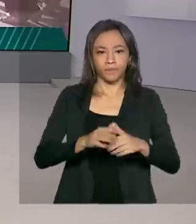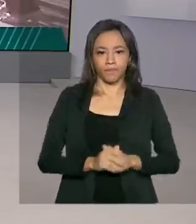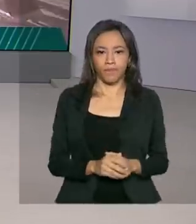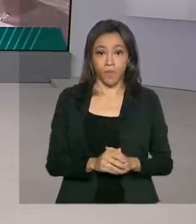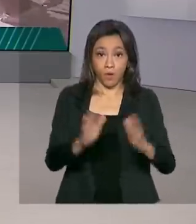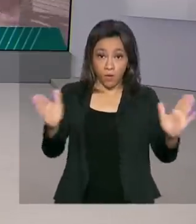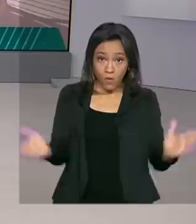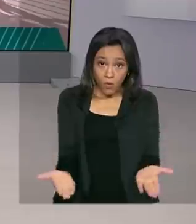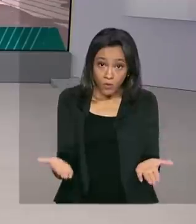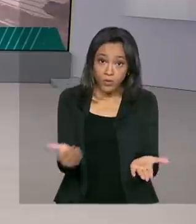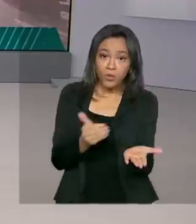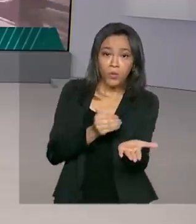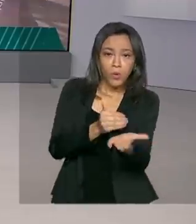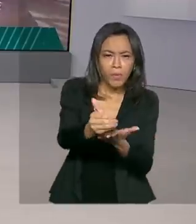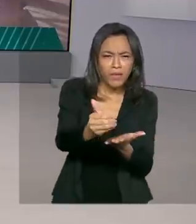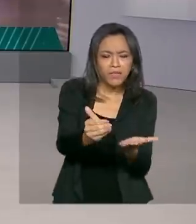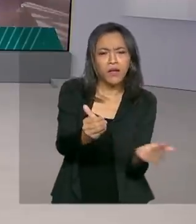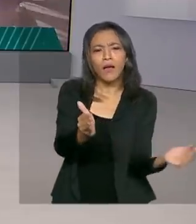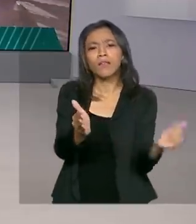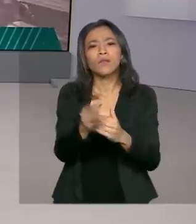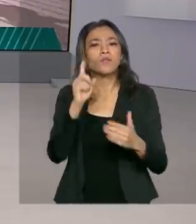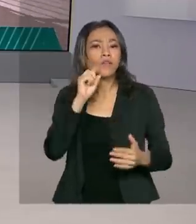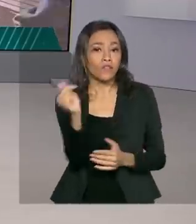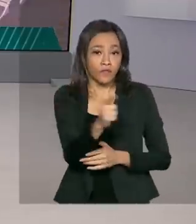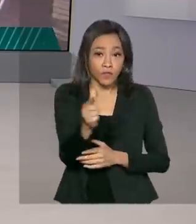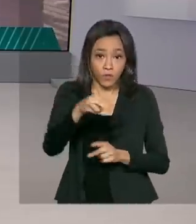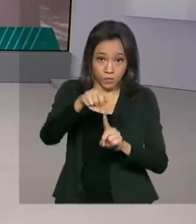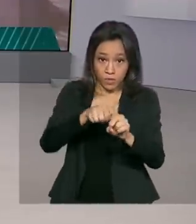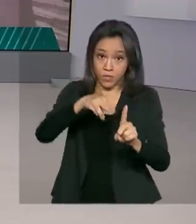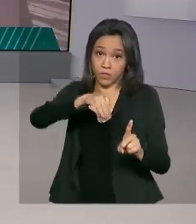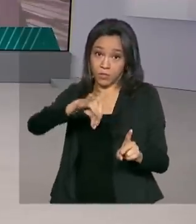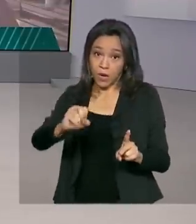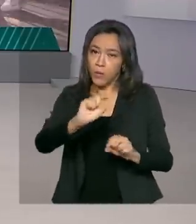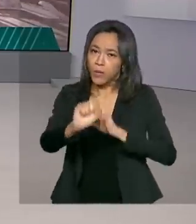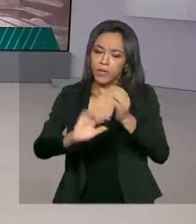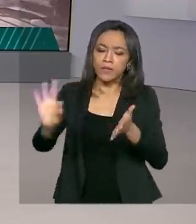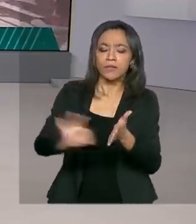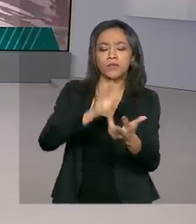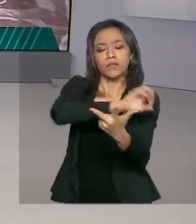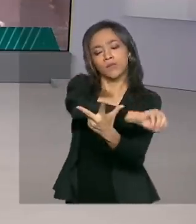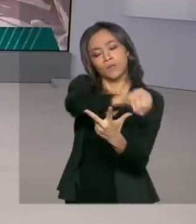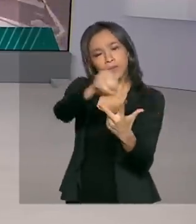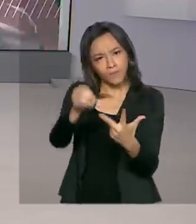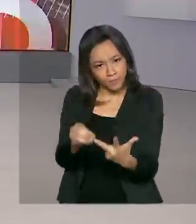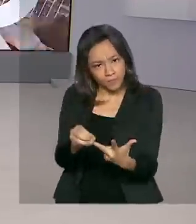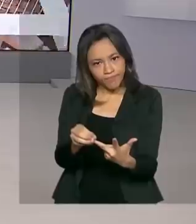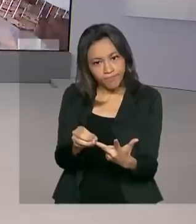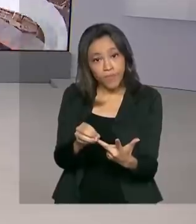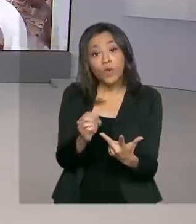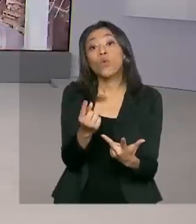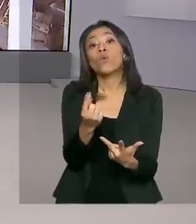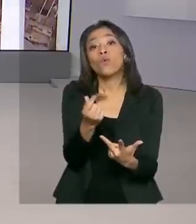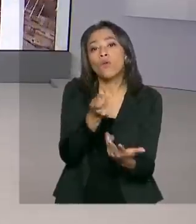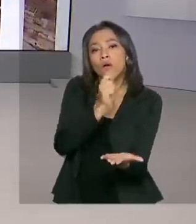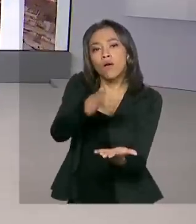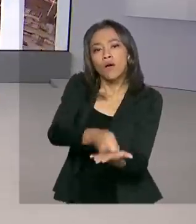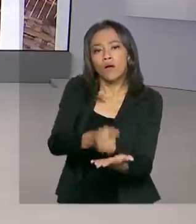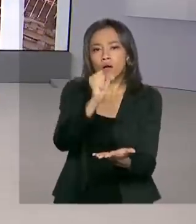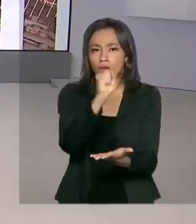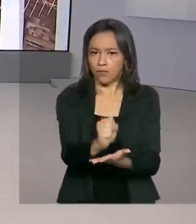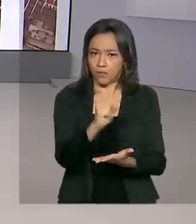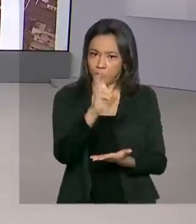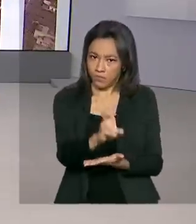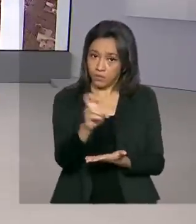Começam hoje e vão até o dia 22 de maio as inscrições para o Exame Nacional do Ensino Médio. O valor da taxa é de R$